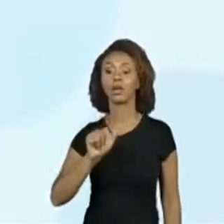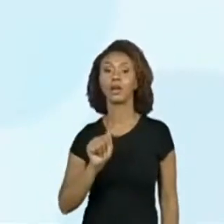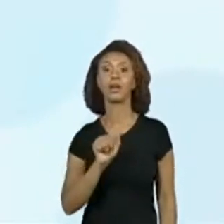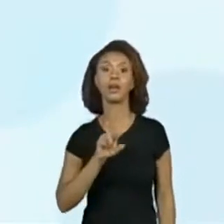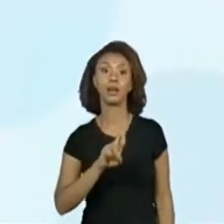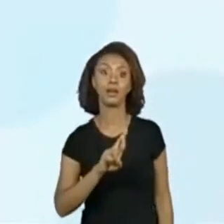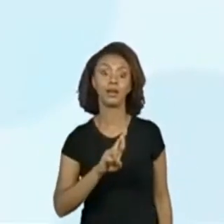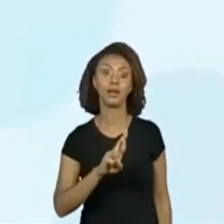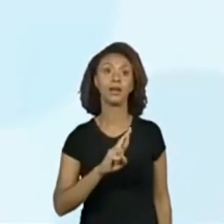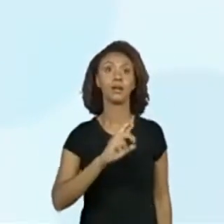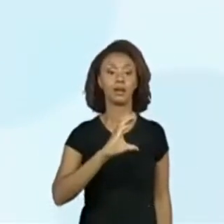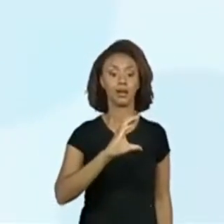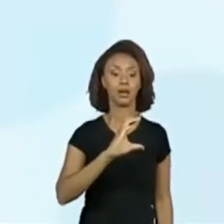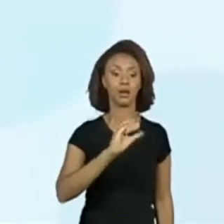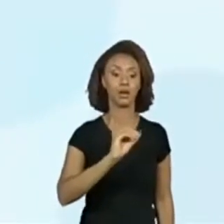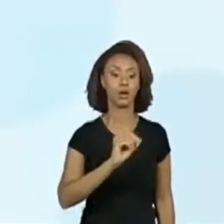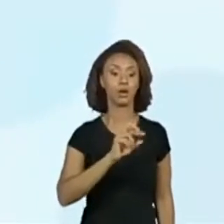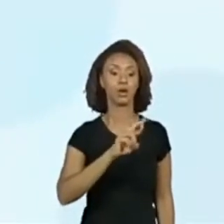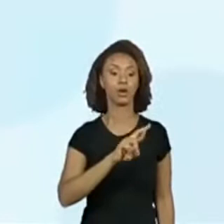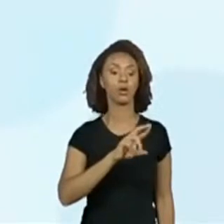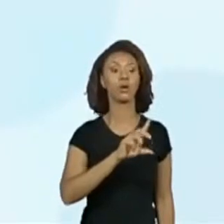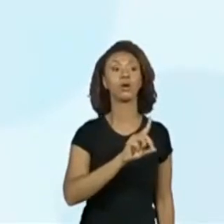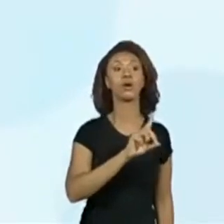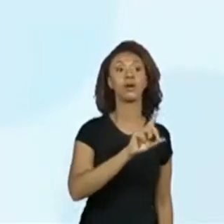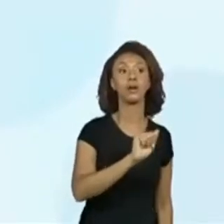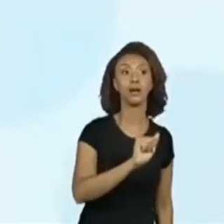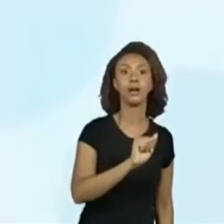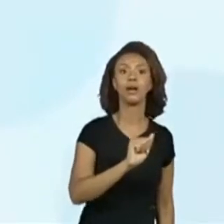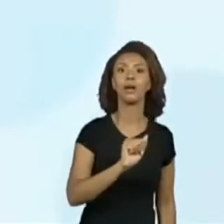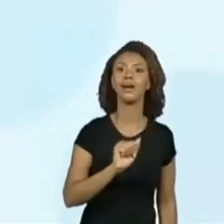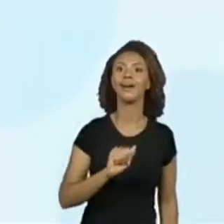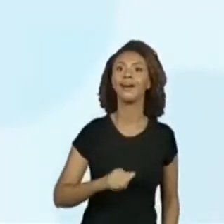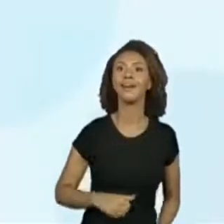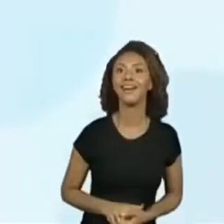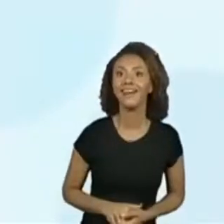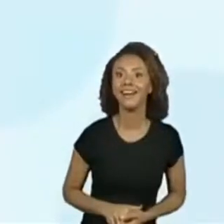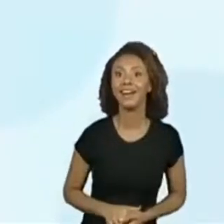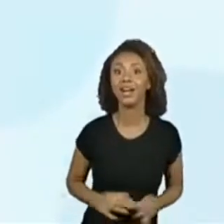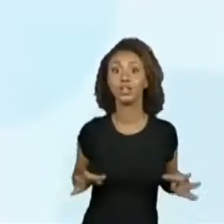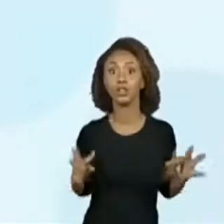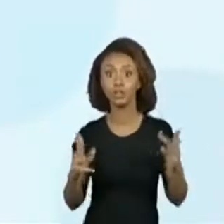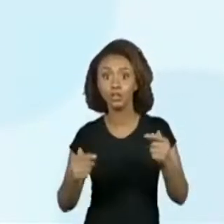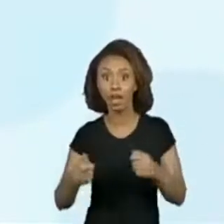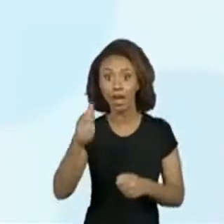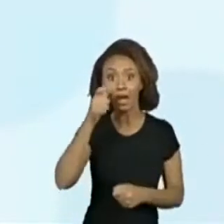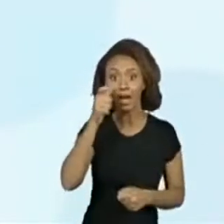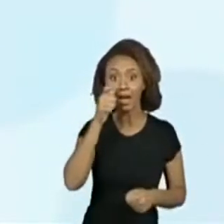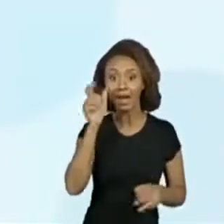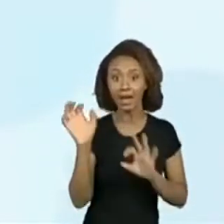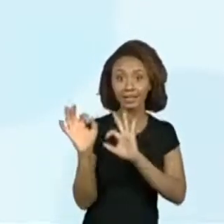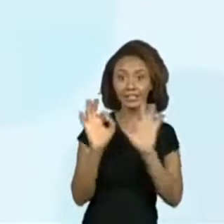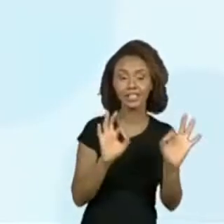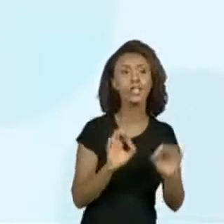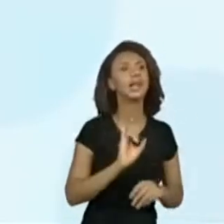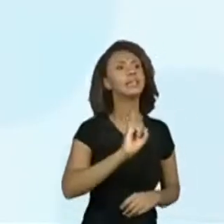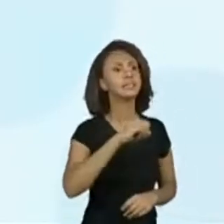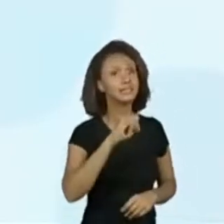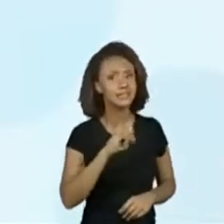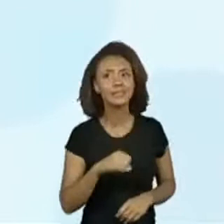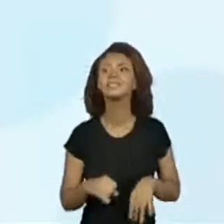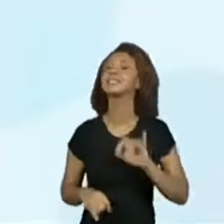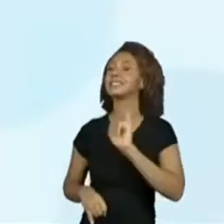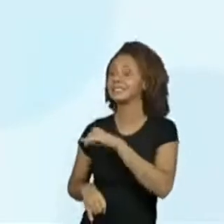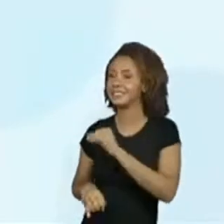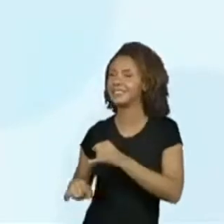Pular corda. Corda. Professora Vivi, tá todo mundo acompanhando? Sim, e as dicas deles estão, assim, bem